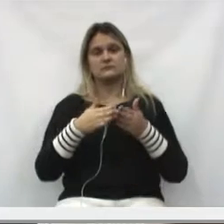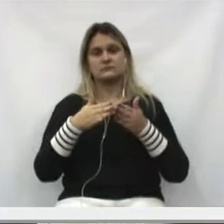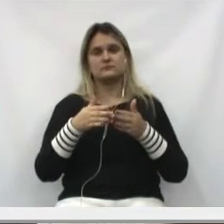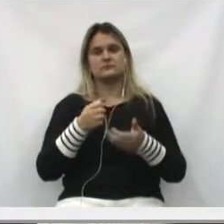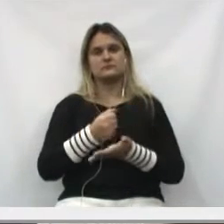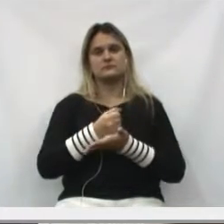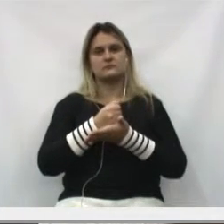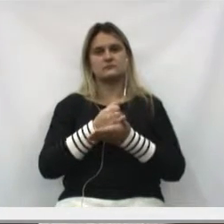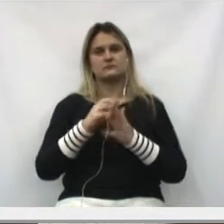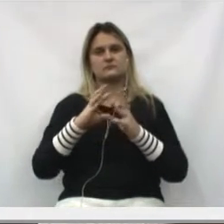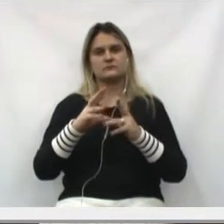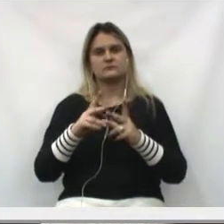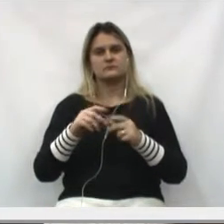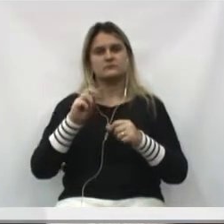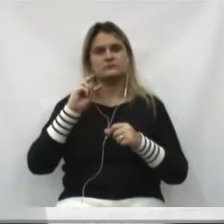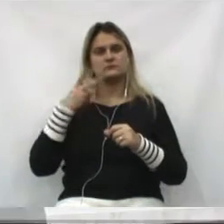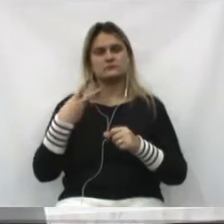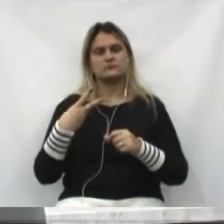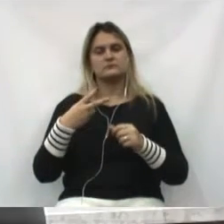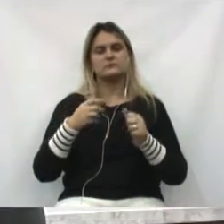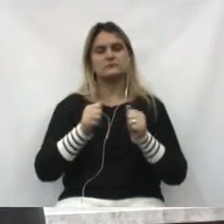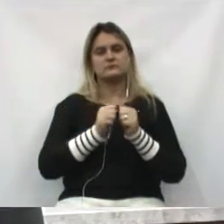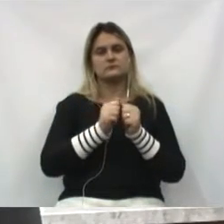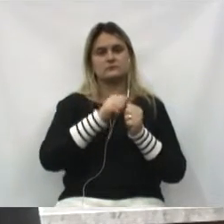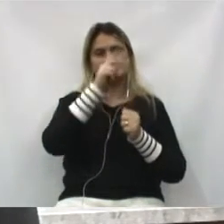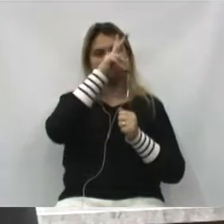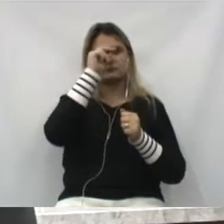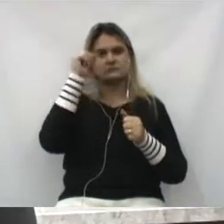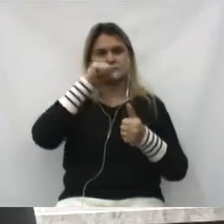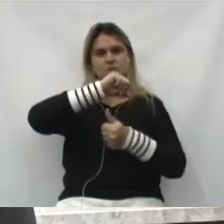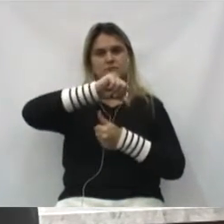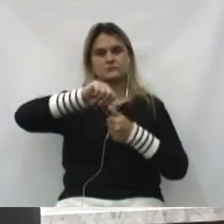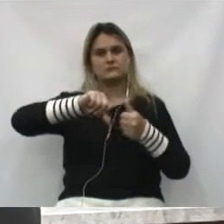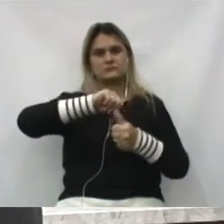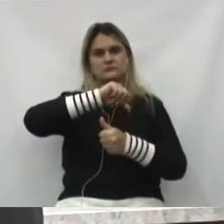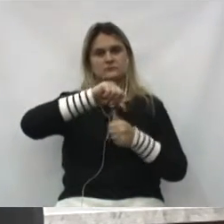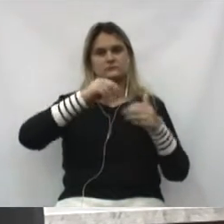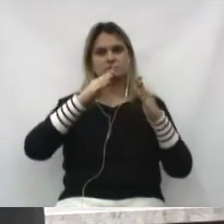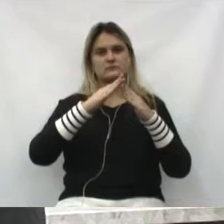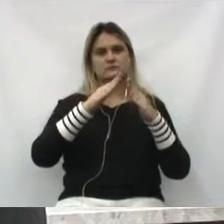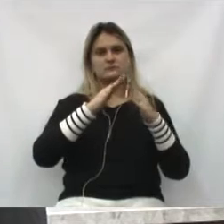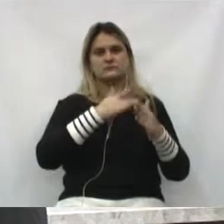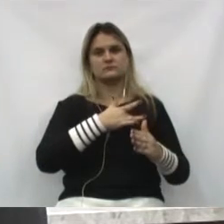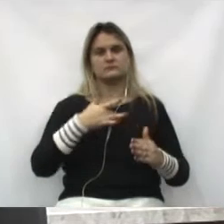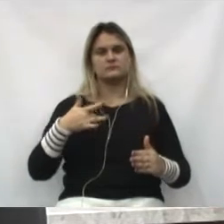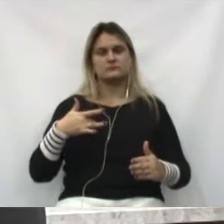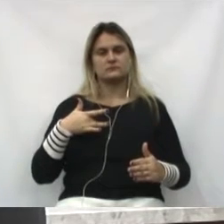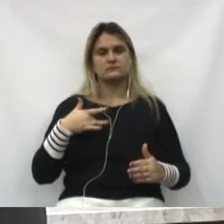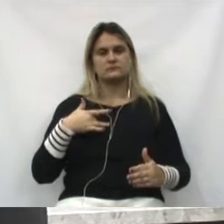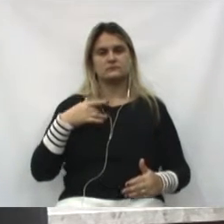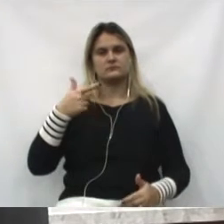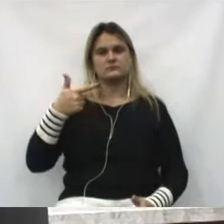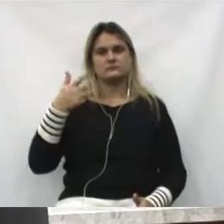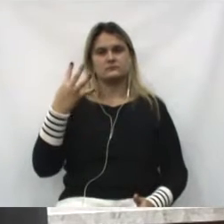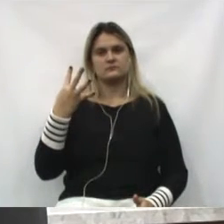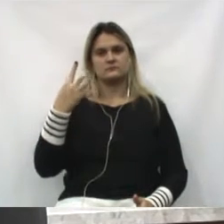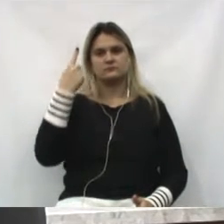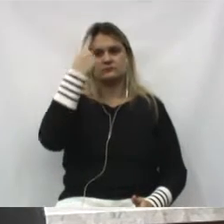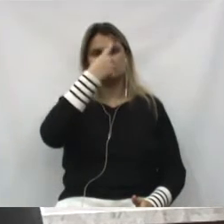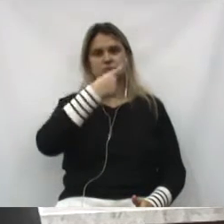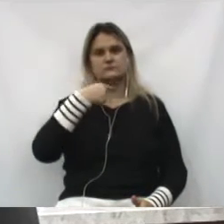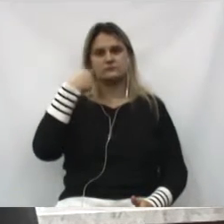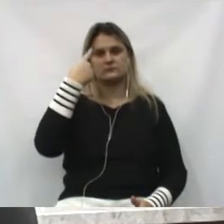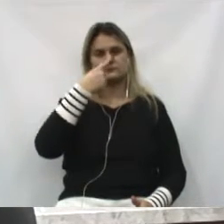solicito ao Executivo para a possibilidade de transformar o pronto-socorro 24